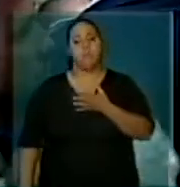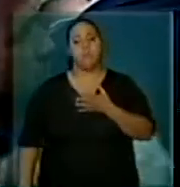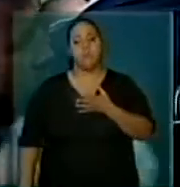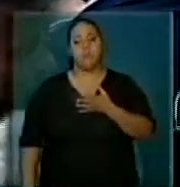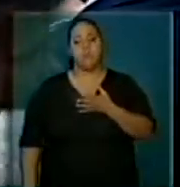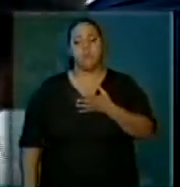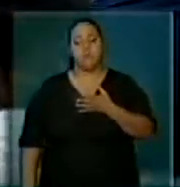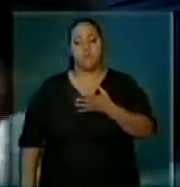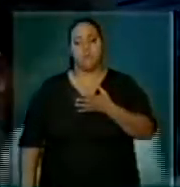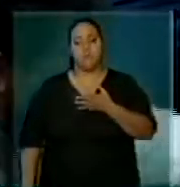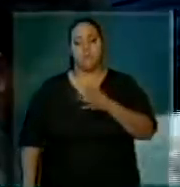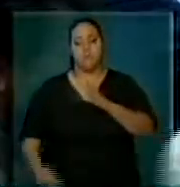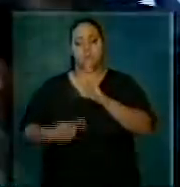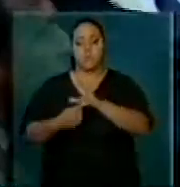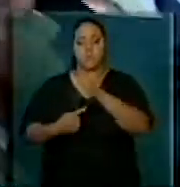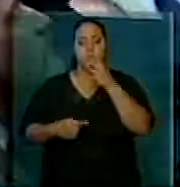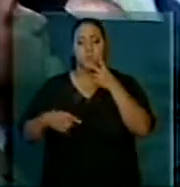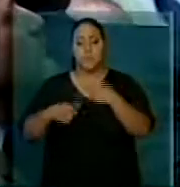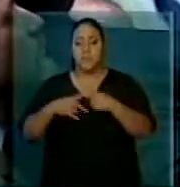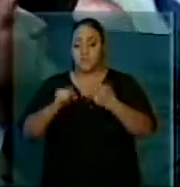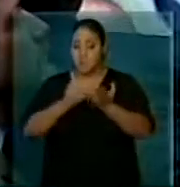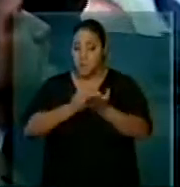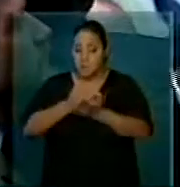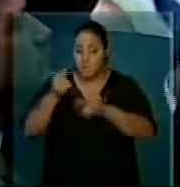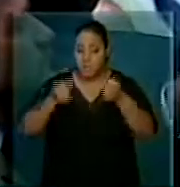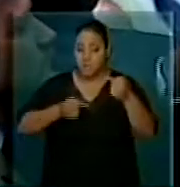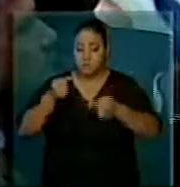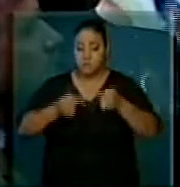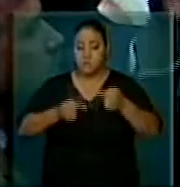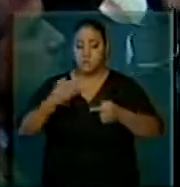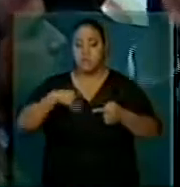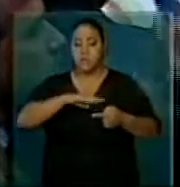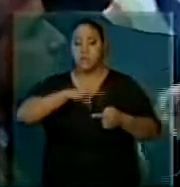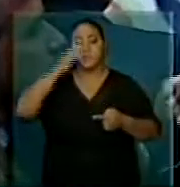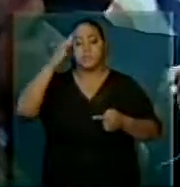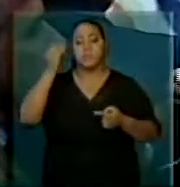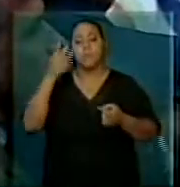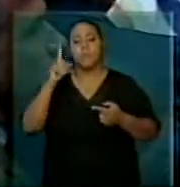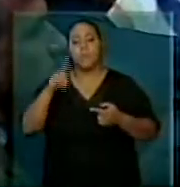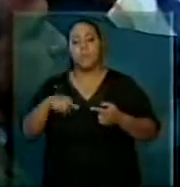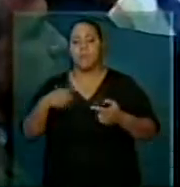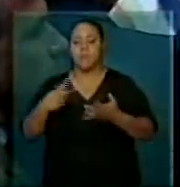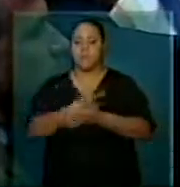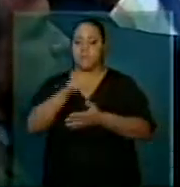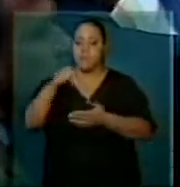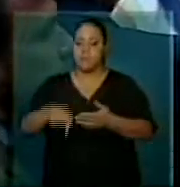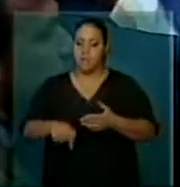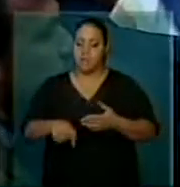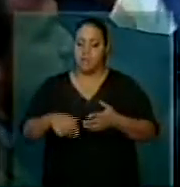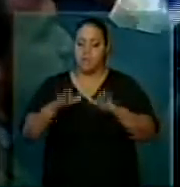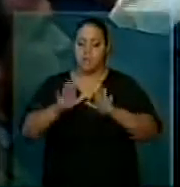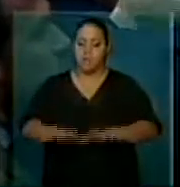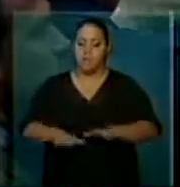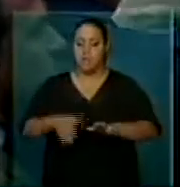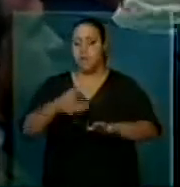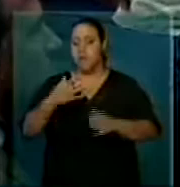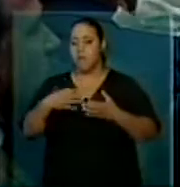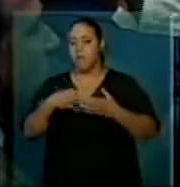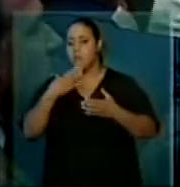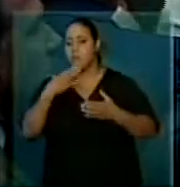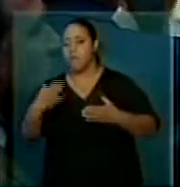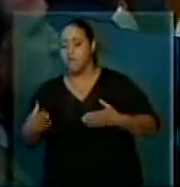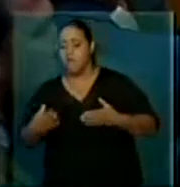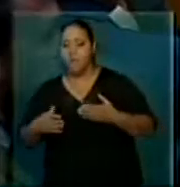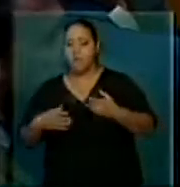boa hora. Porque se iniciar da discussão, nós sabemos como a casa funciona. Ficarão os que estão a favor, os que estão contra